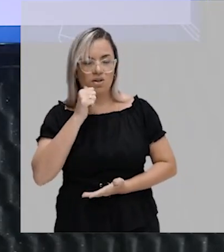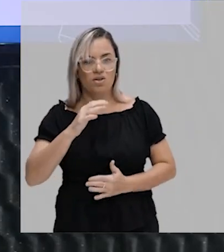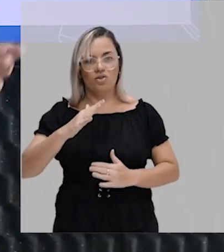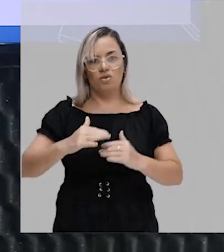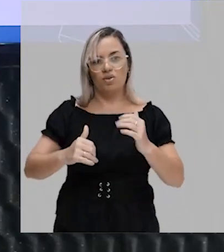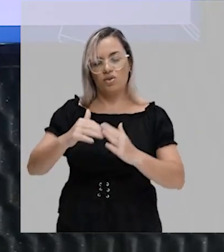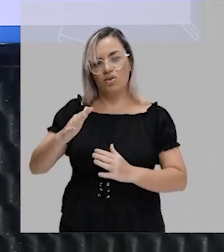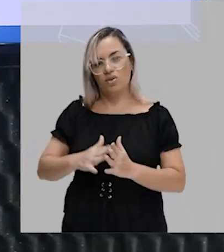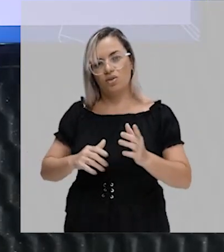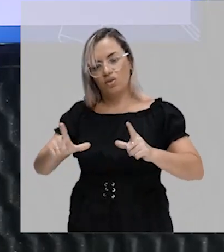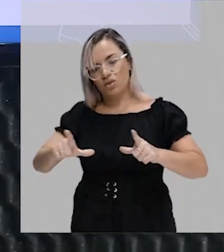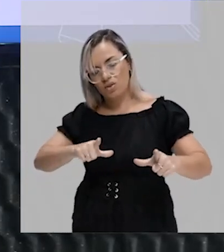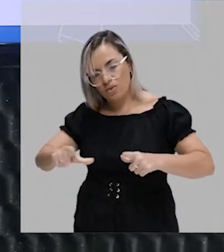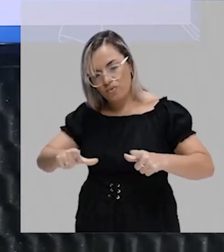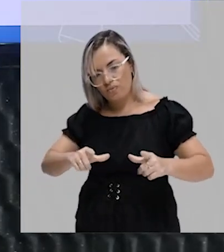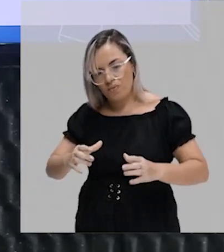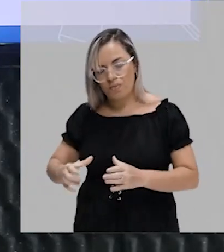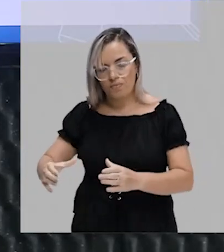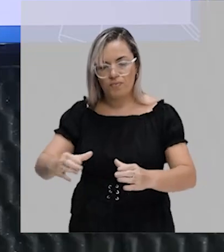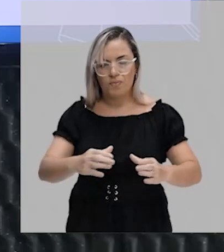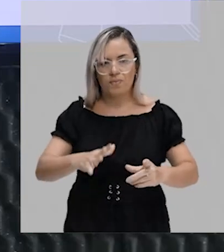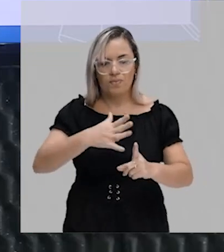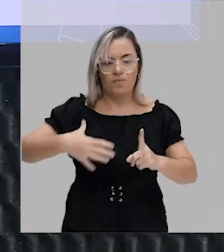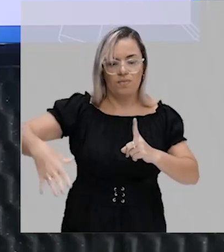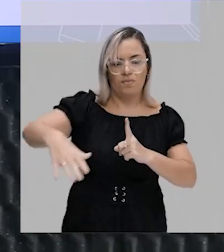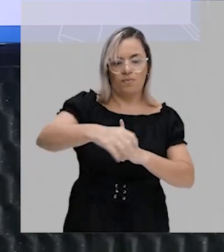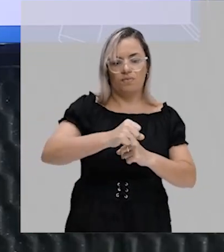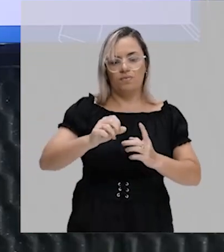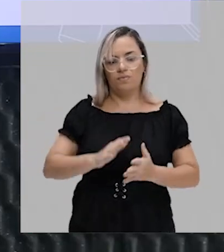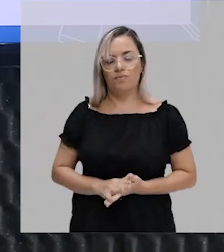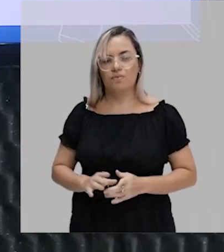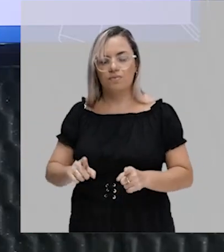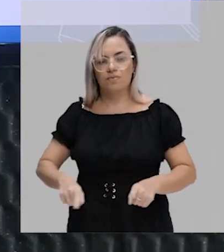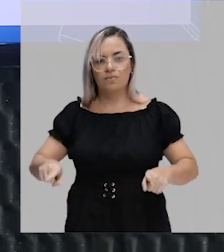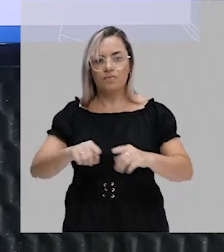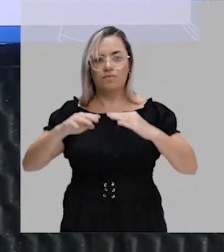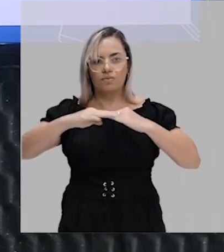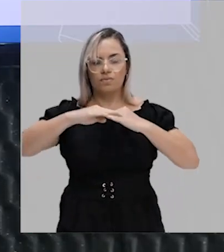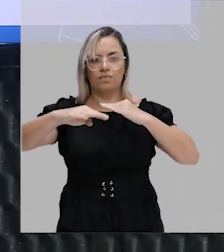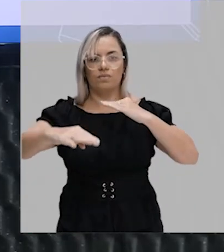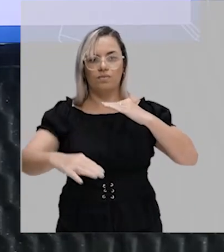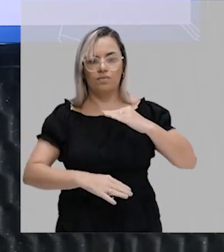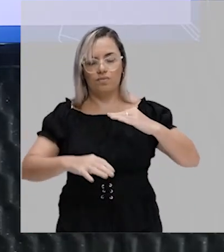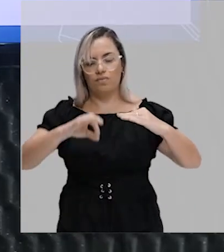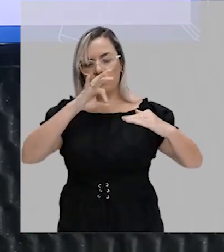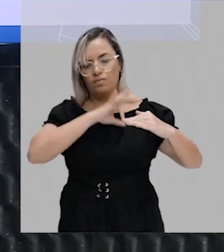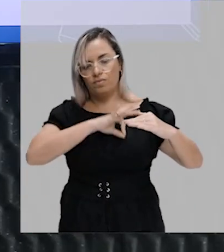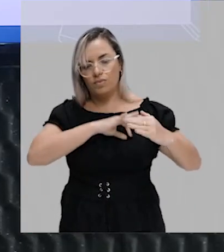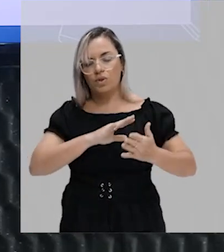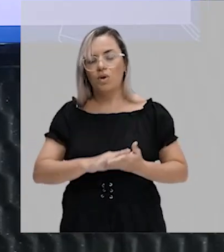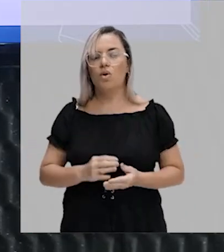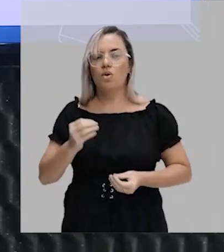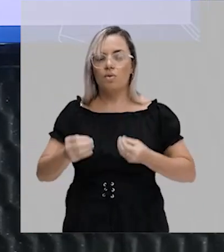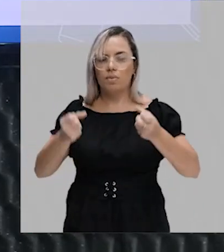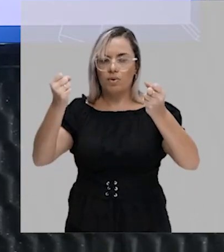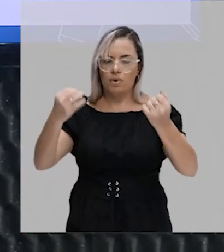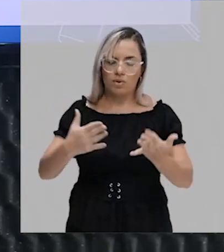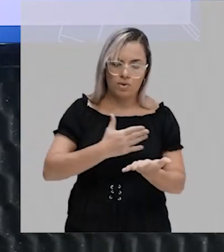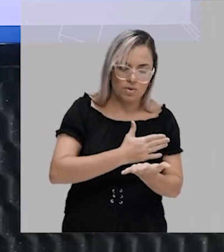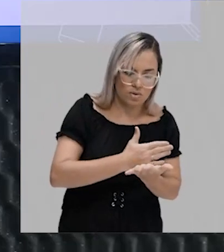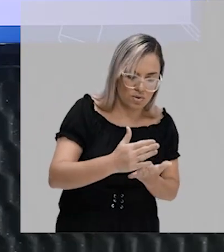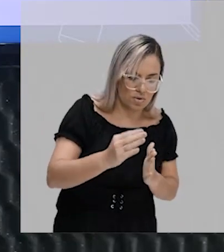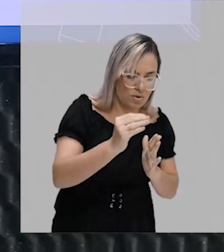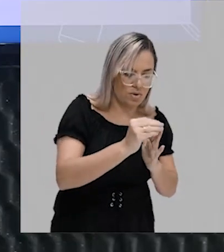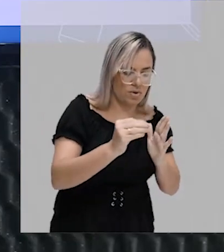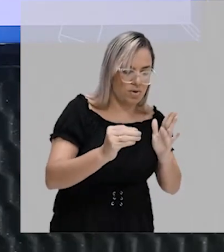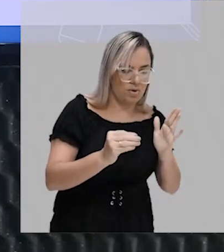atribuições, ou funções, ou profissões na sociedade. A desigualdade salarial, como eu te falei no começo da aula. Muitas